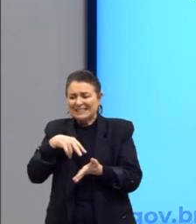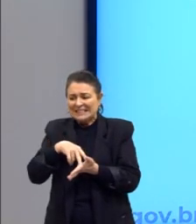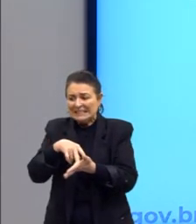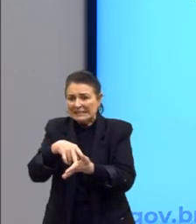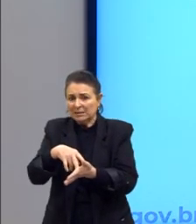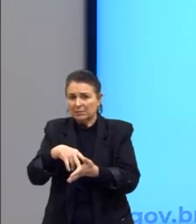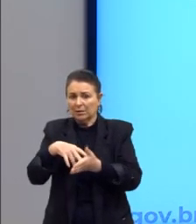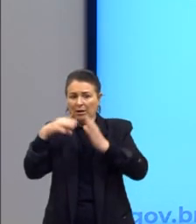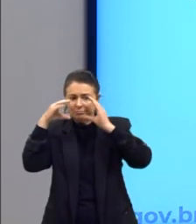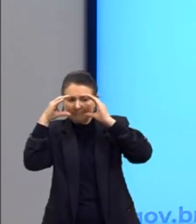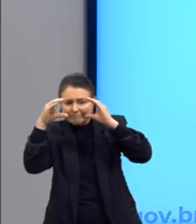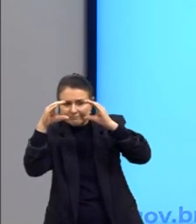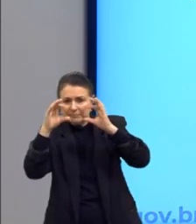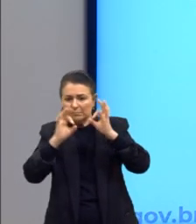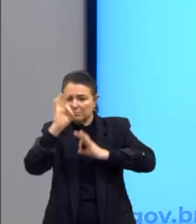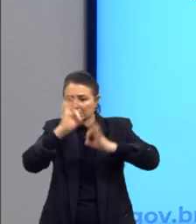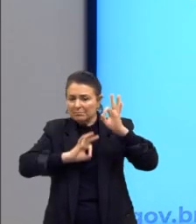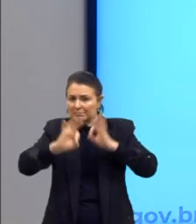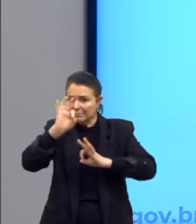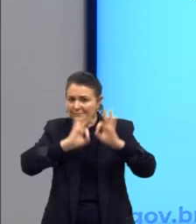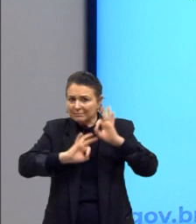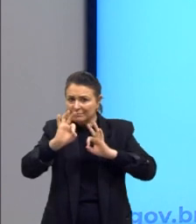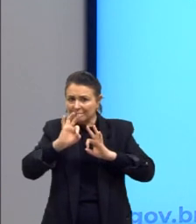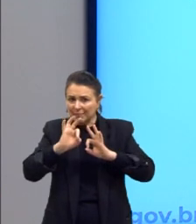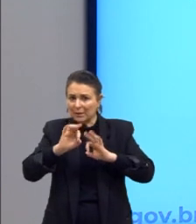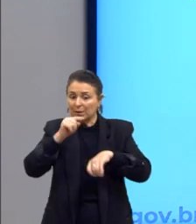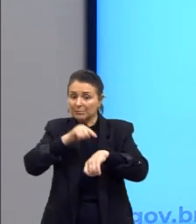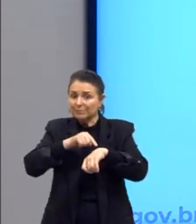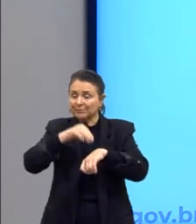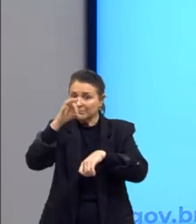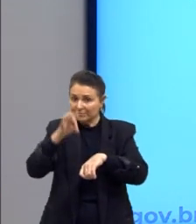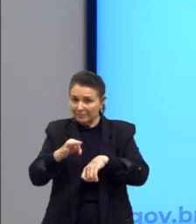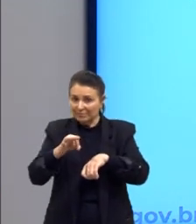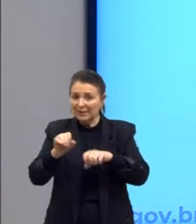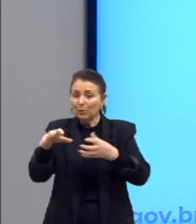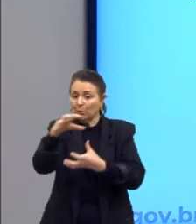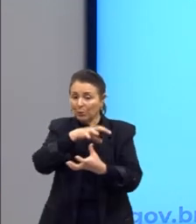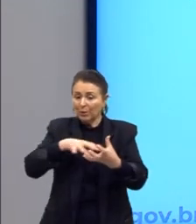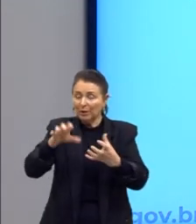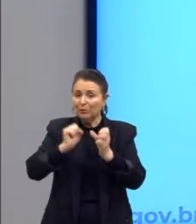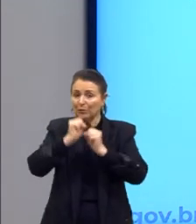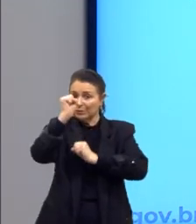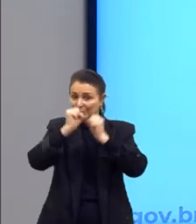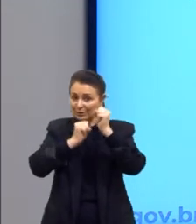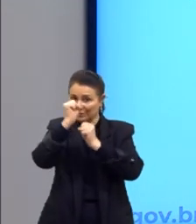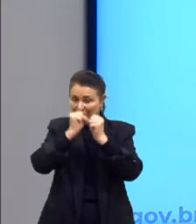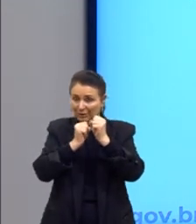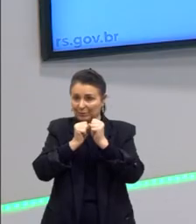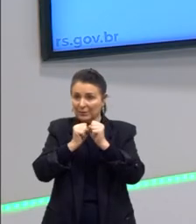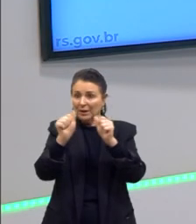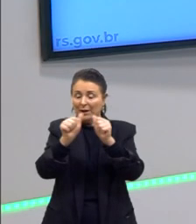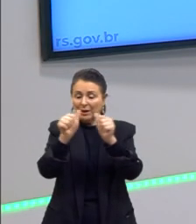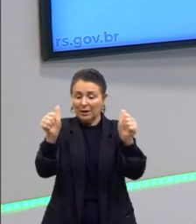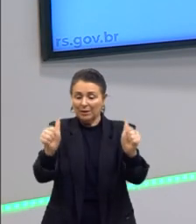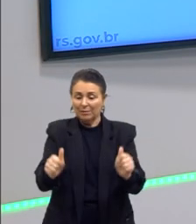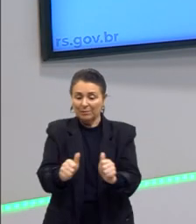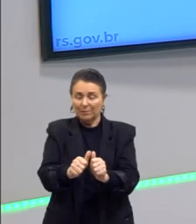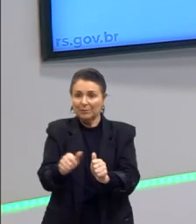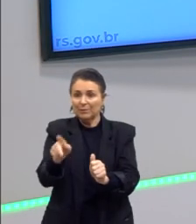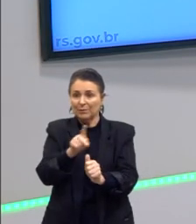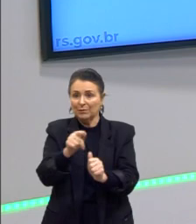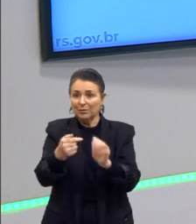disciplina, em função dessa disciplina que vem com a Revolução Industrial. Aqui está, por exemplo, aqui nessa imagem, essa imagem que tem no canto aqui,